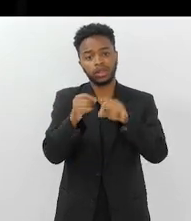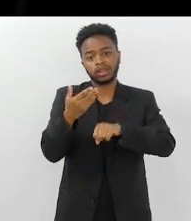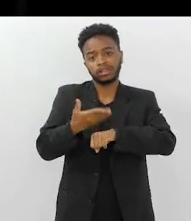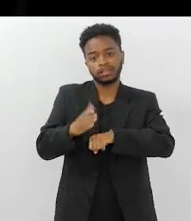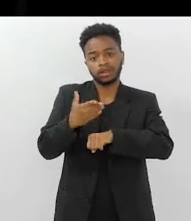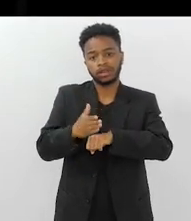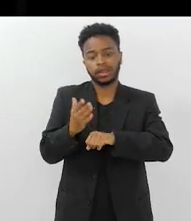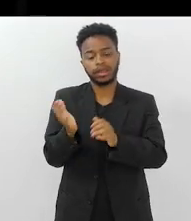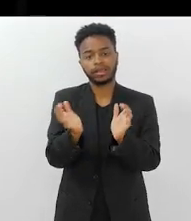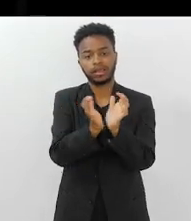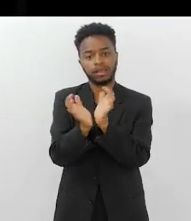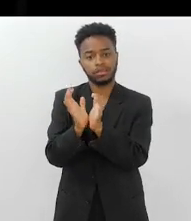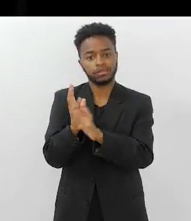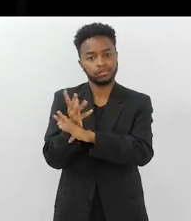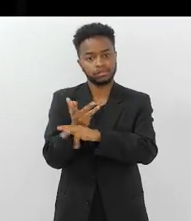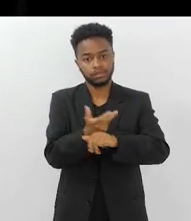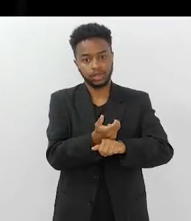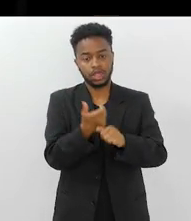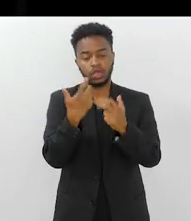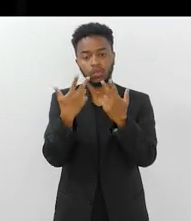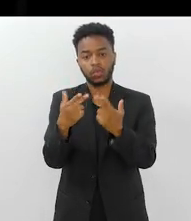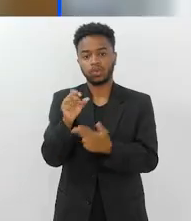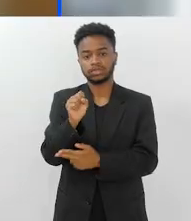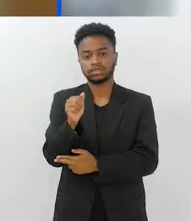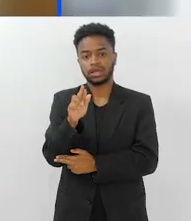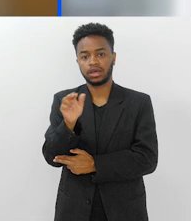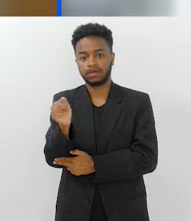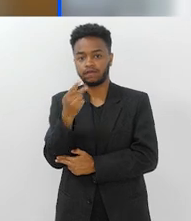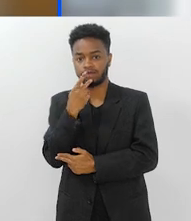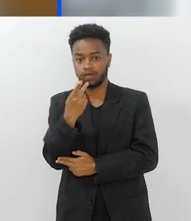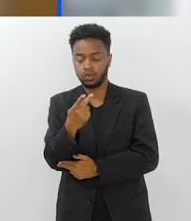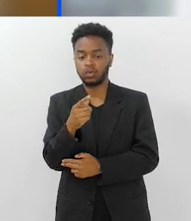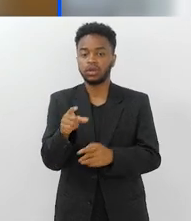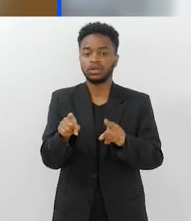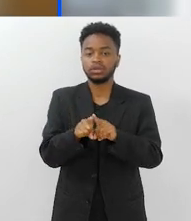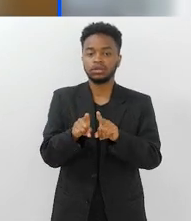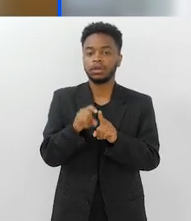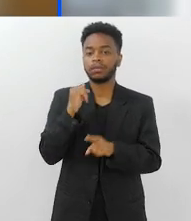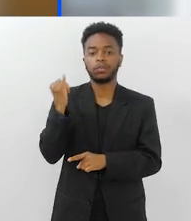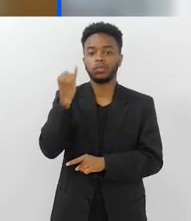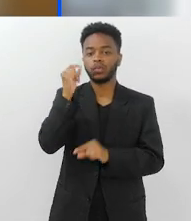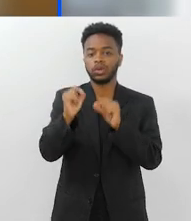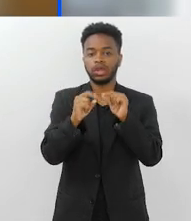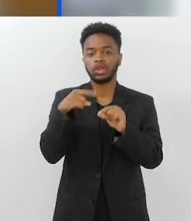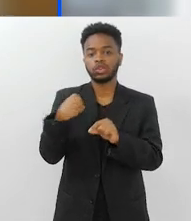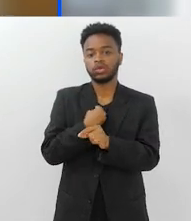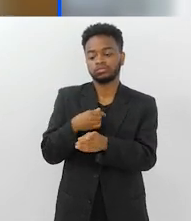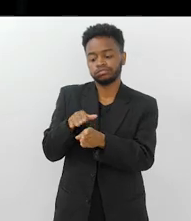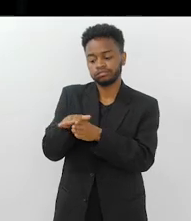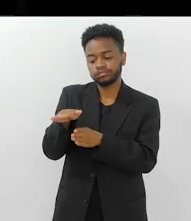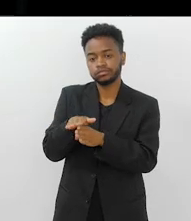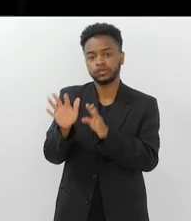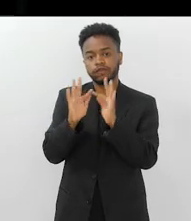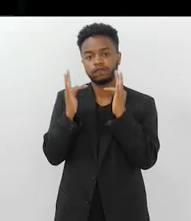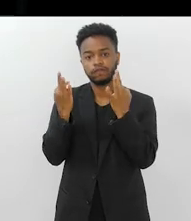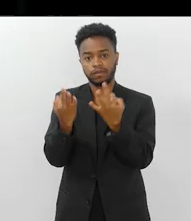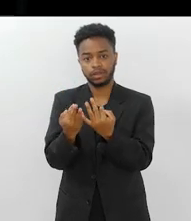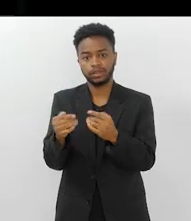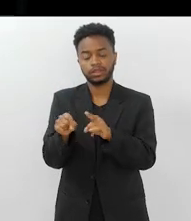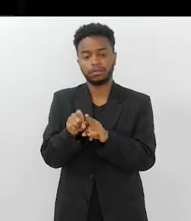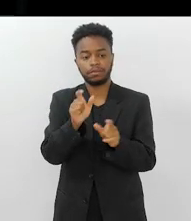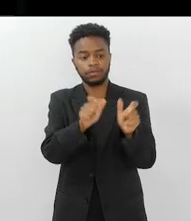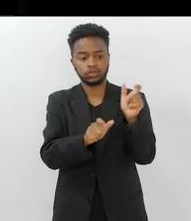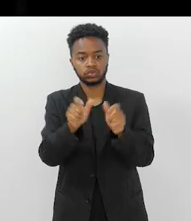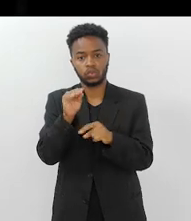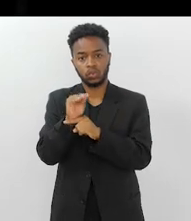só das equipes multidisciplinares, como a doutora Sara colocou bem, mas é a gente, no dia a dia, orientar os familiares e